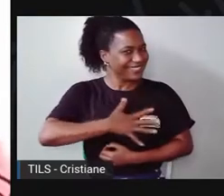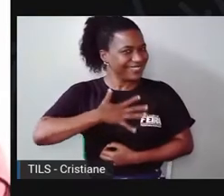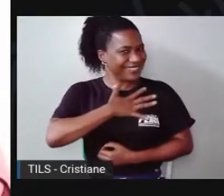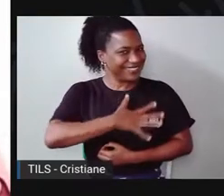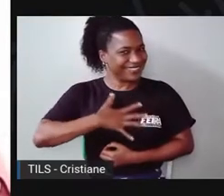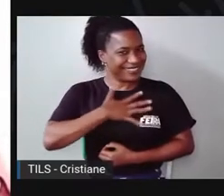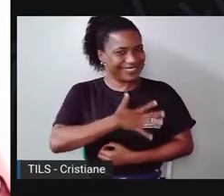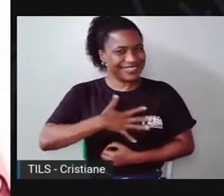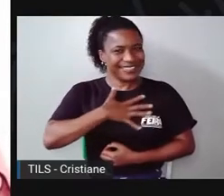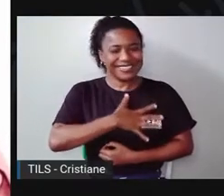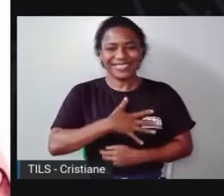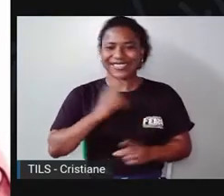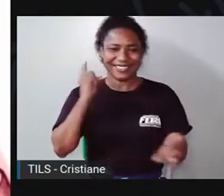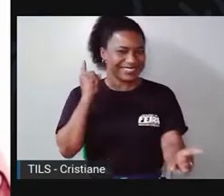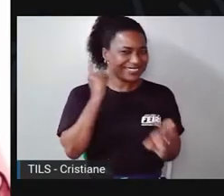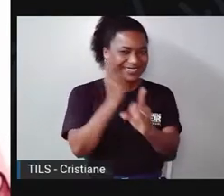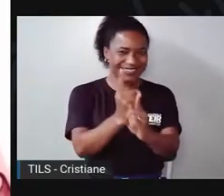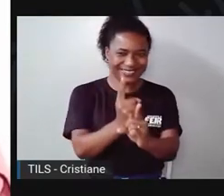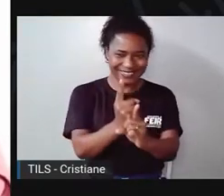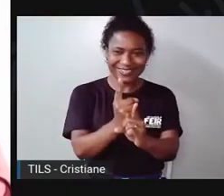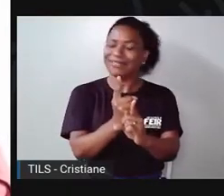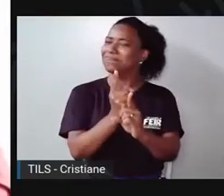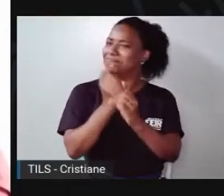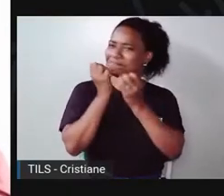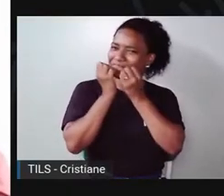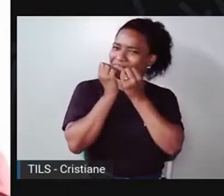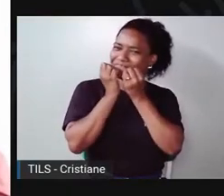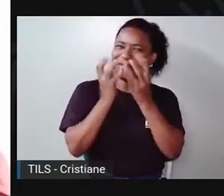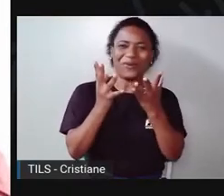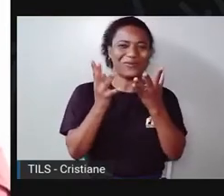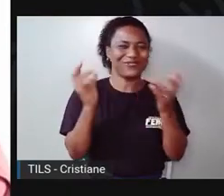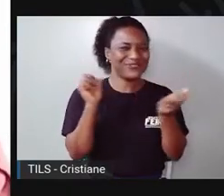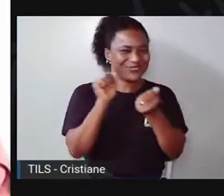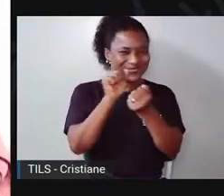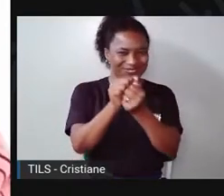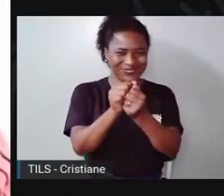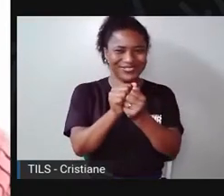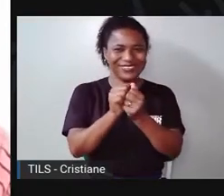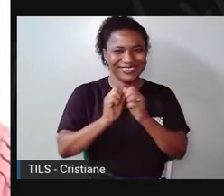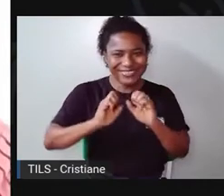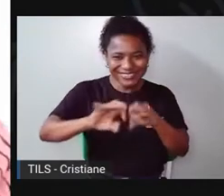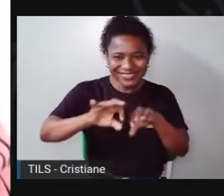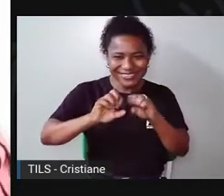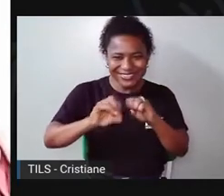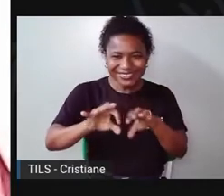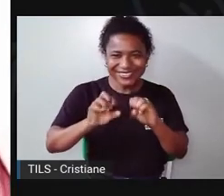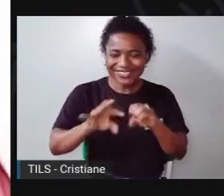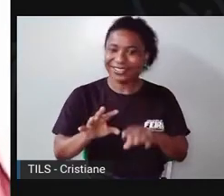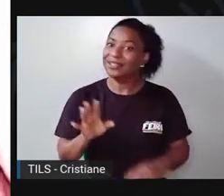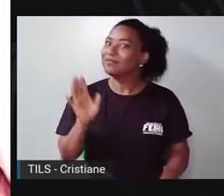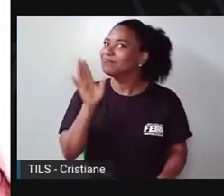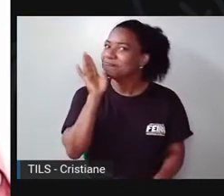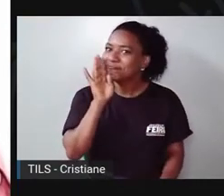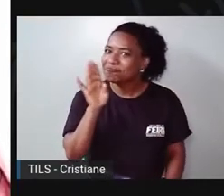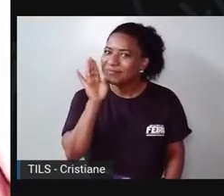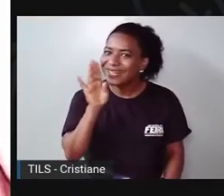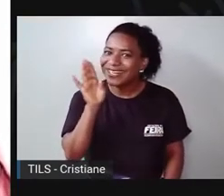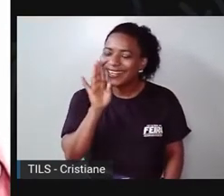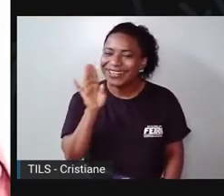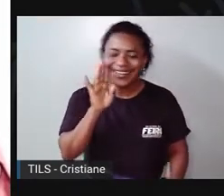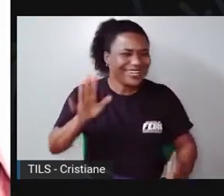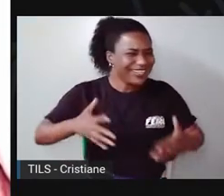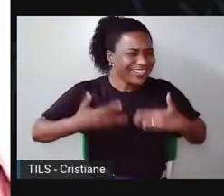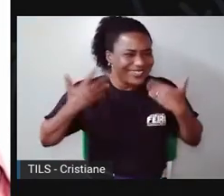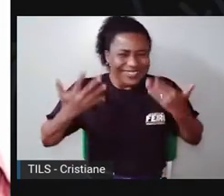estar aqui para fazermos uma aulinha juntos. Ai, que legal. Eu estou super animada